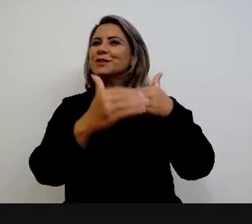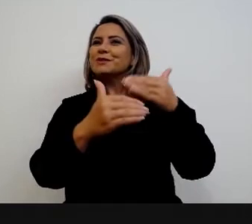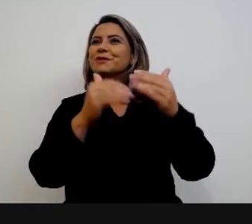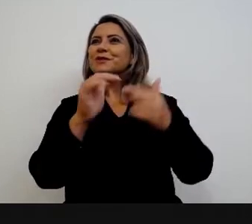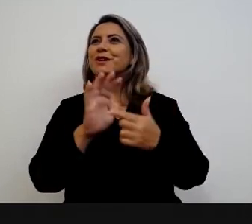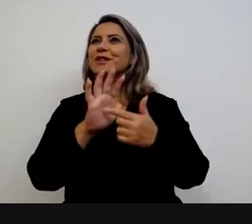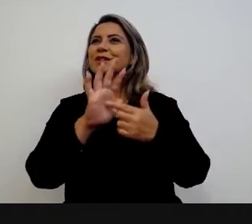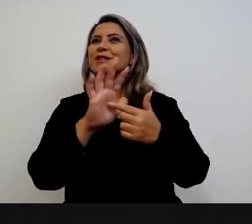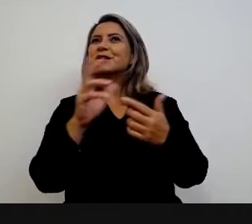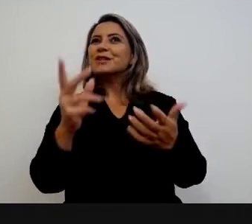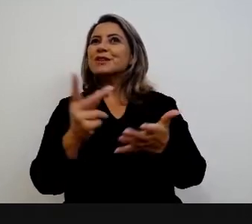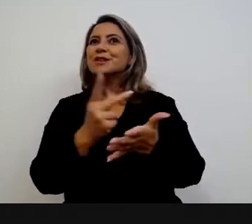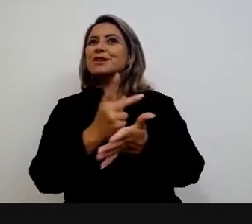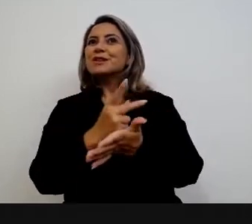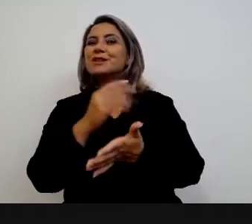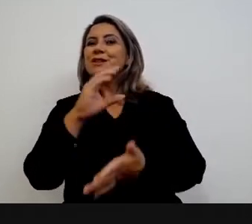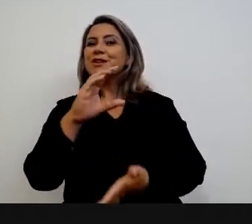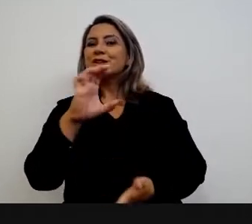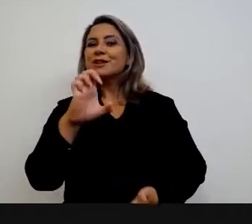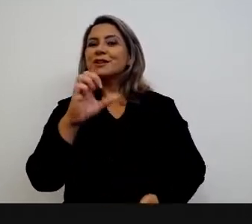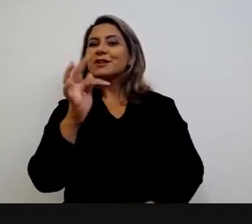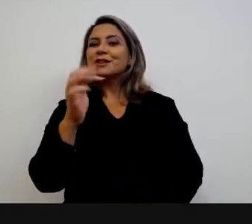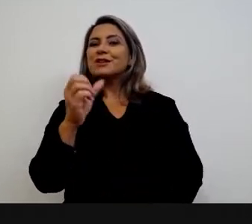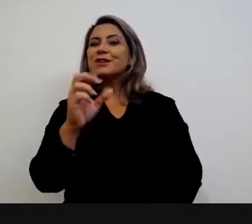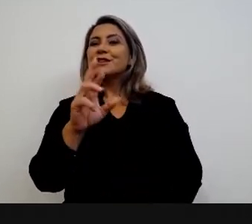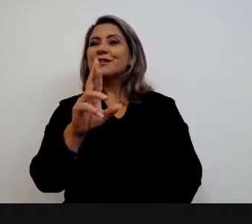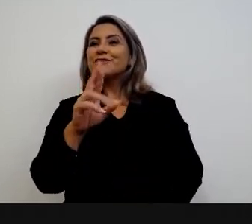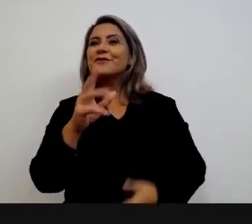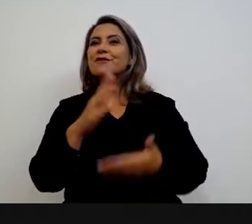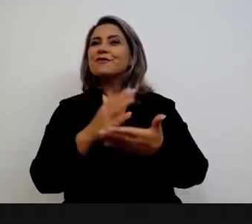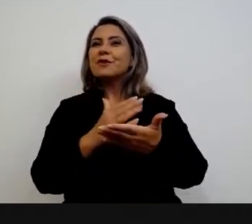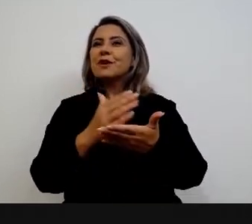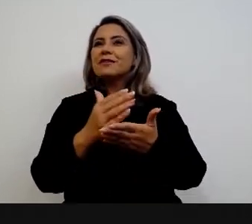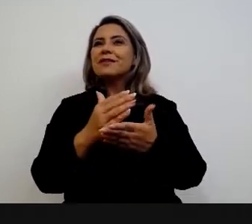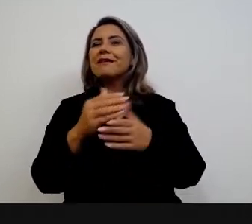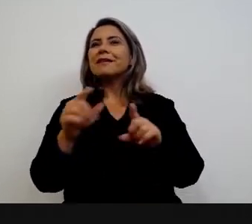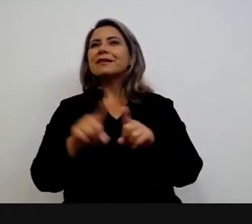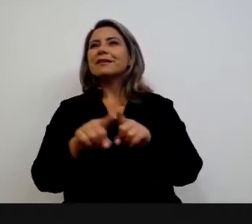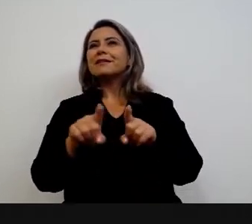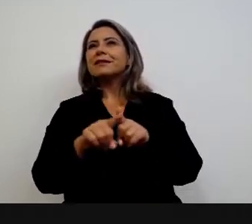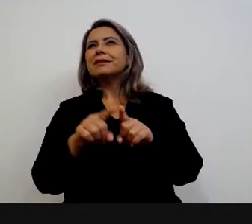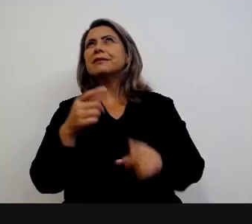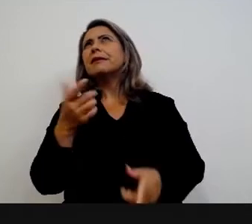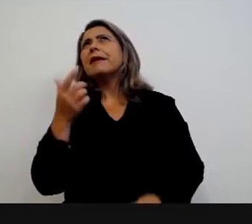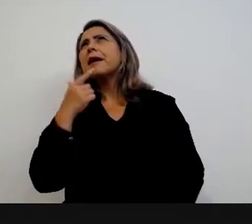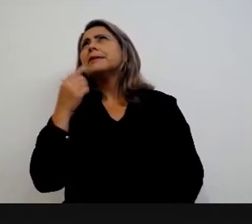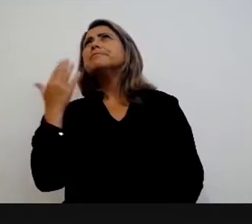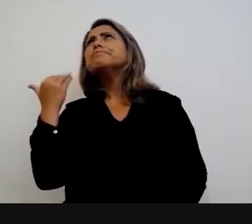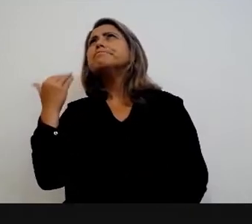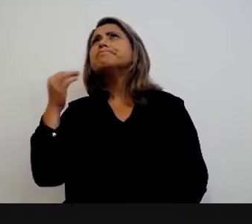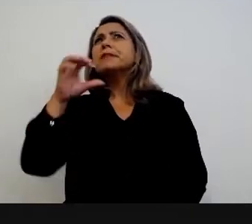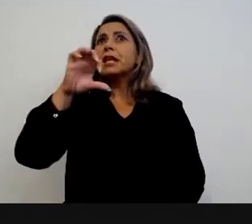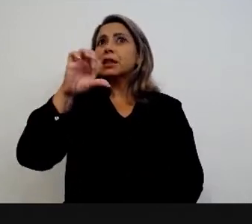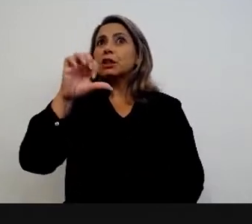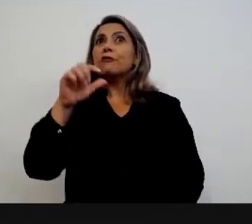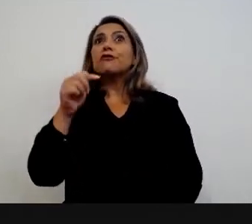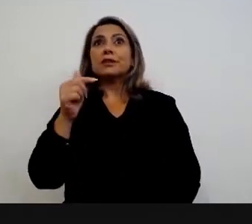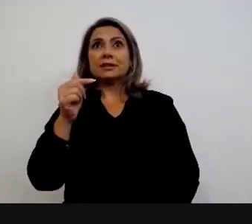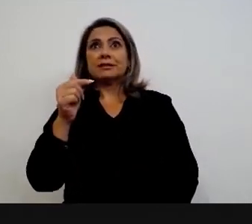que o CFO, que a área de educação da Câmara recebeu desde a CST, lá em 97,